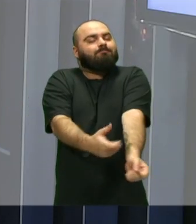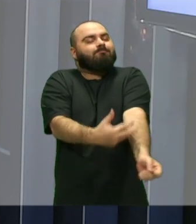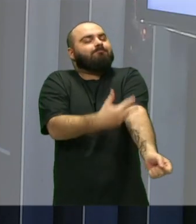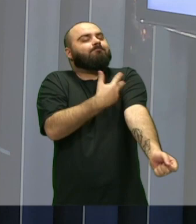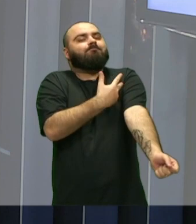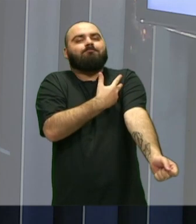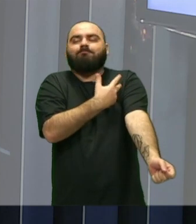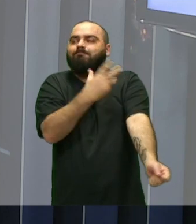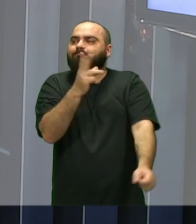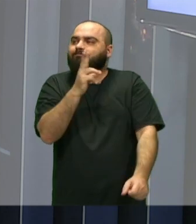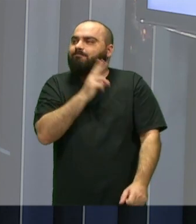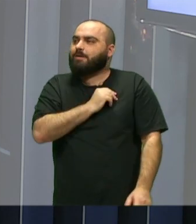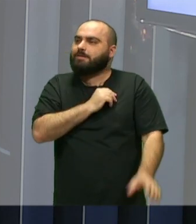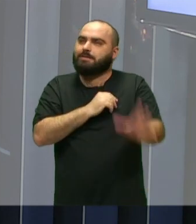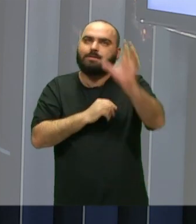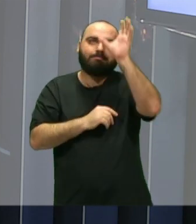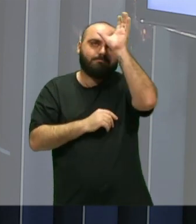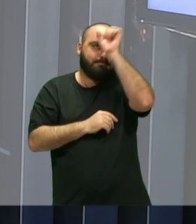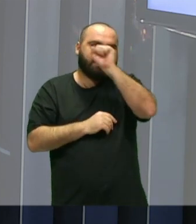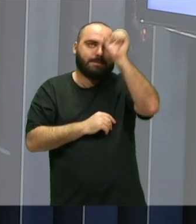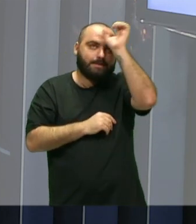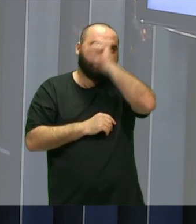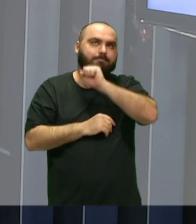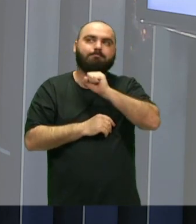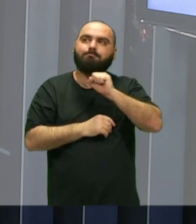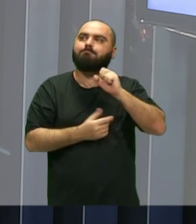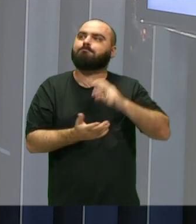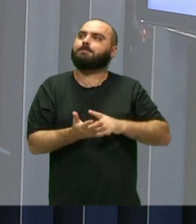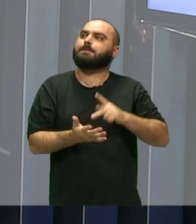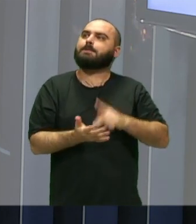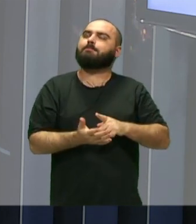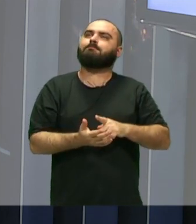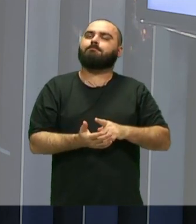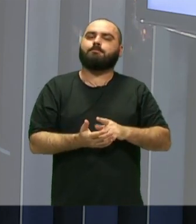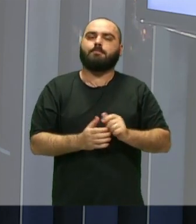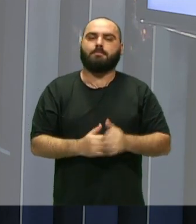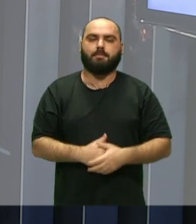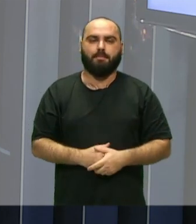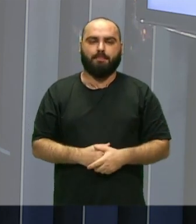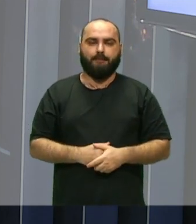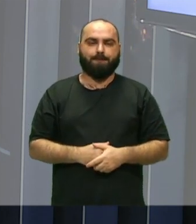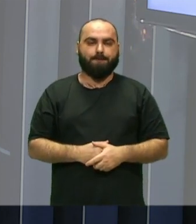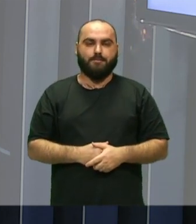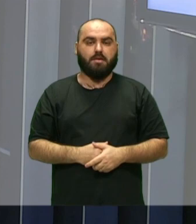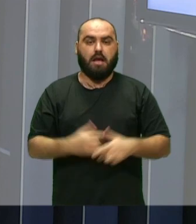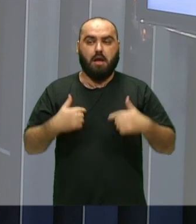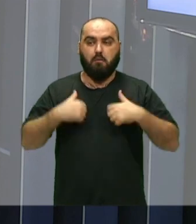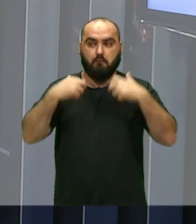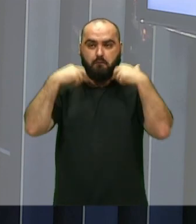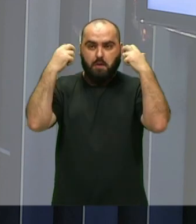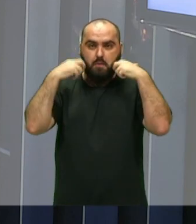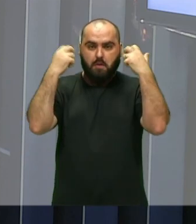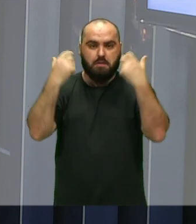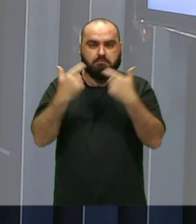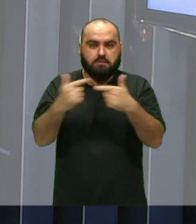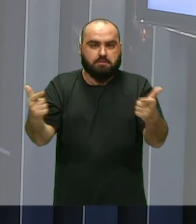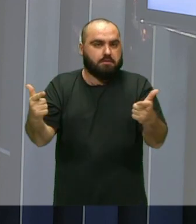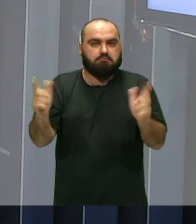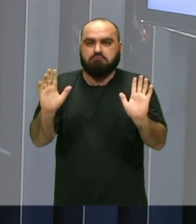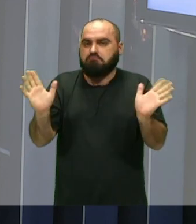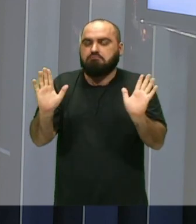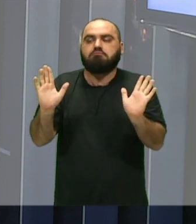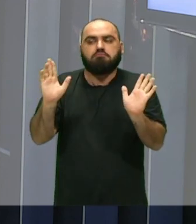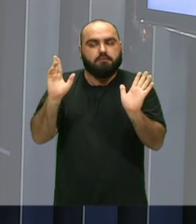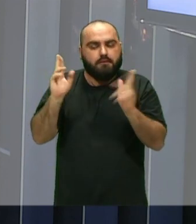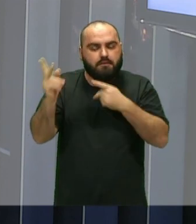aprendizado pra mim que eu eu não tenho é nenhuma vergonha de dizer que eu sou uma eterna aprendiz eu